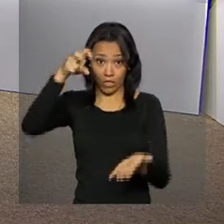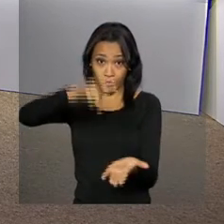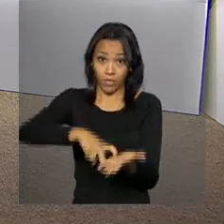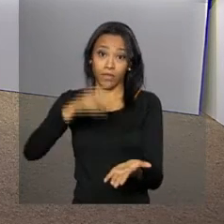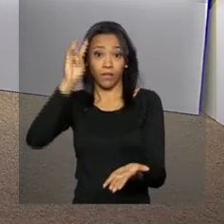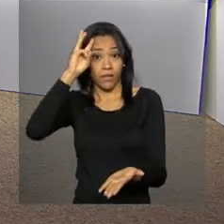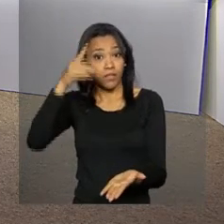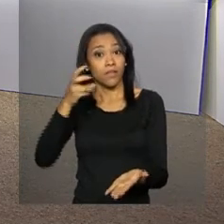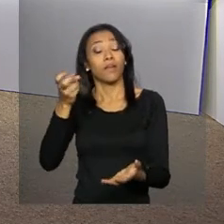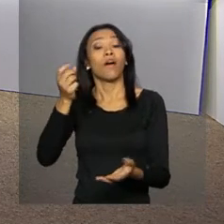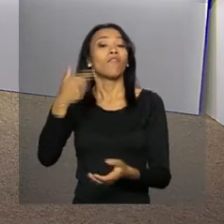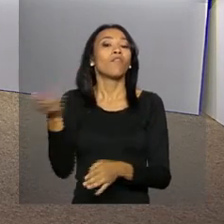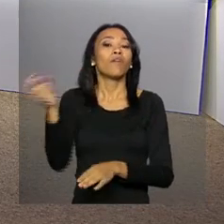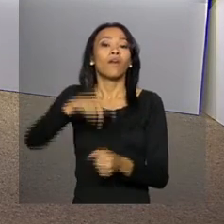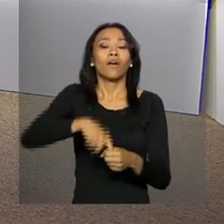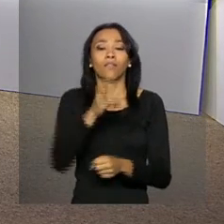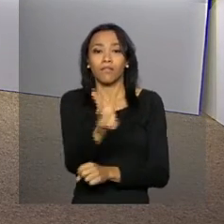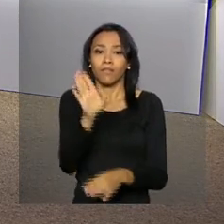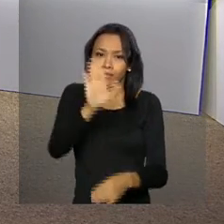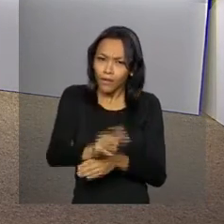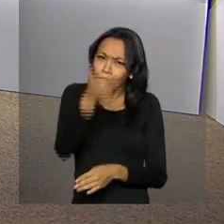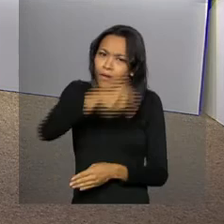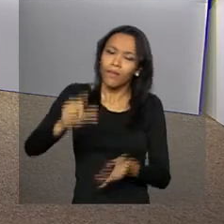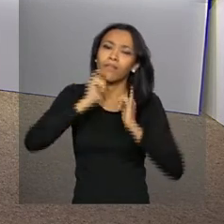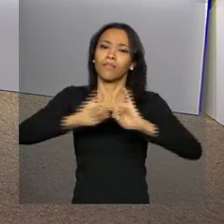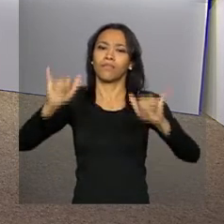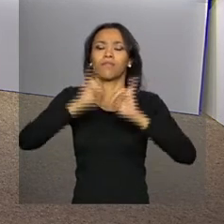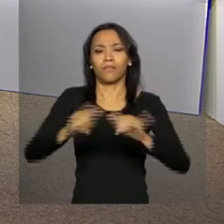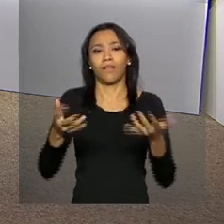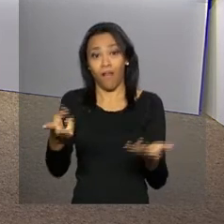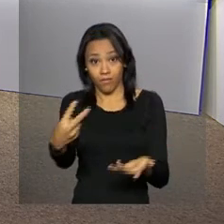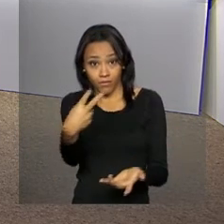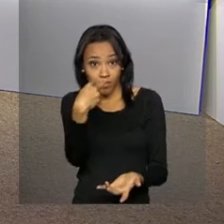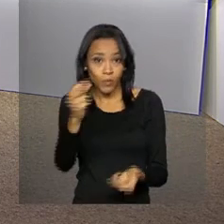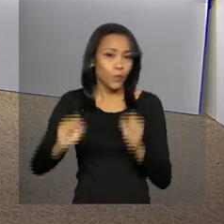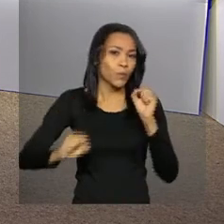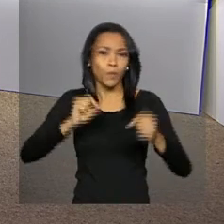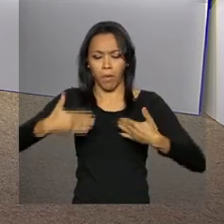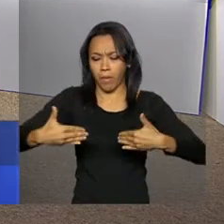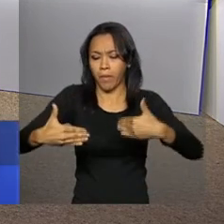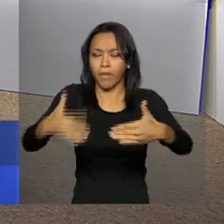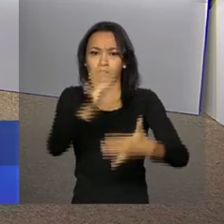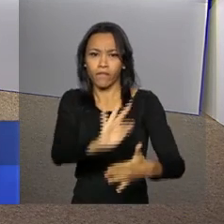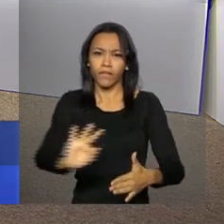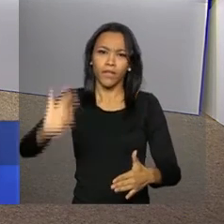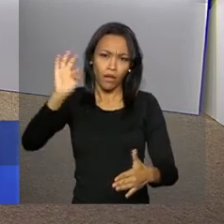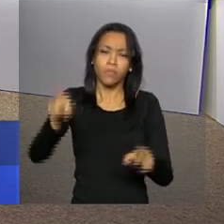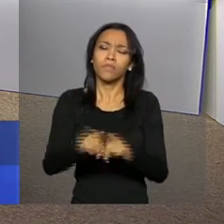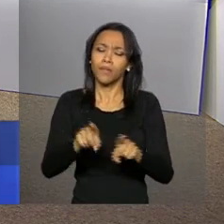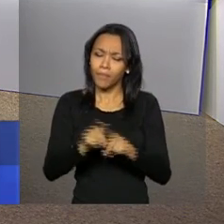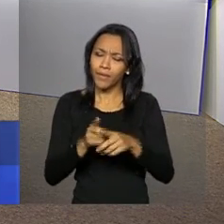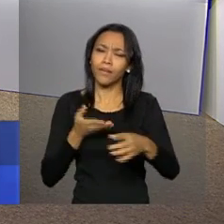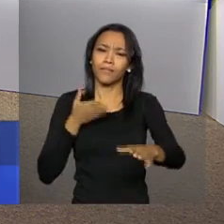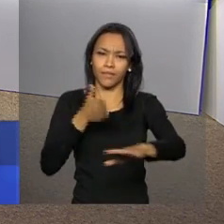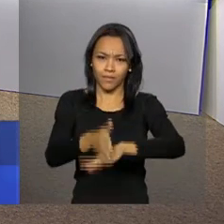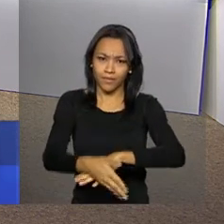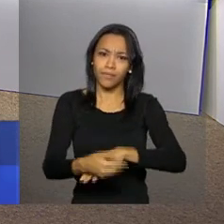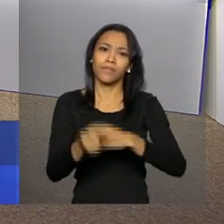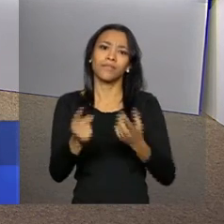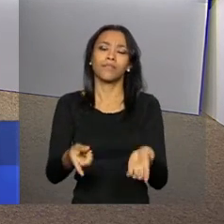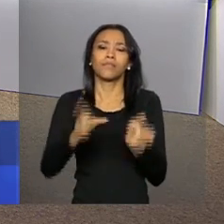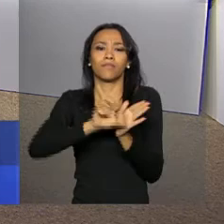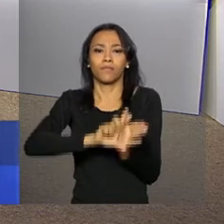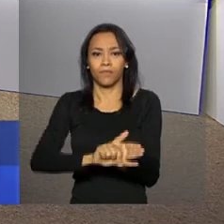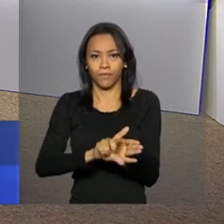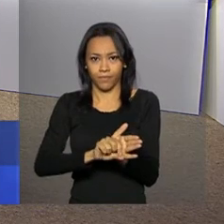terça-feira, voltamos às três da tarde com outras informações. Acompanhe as novidades do Executivo Federal também nas nossas redes sociais, twitter